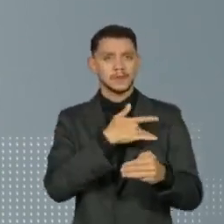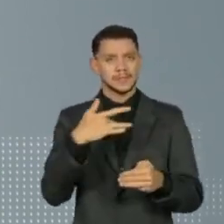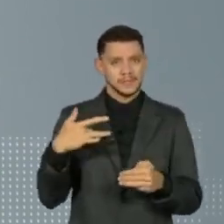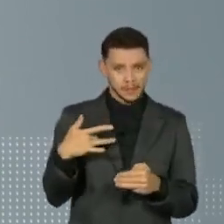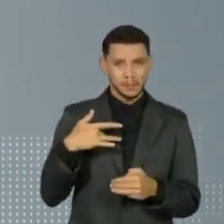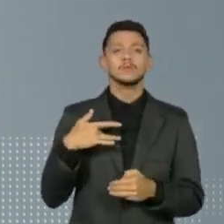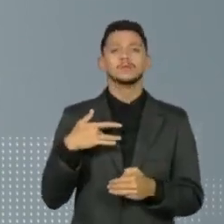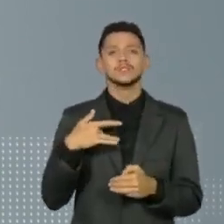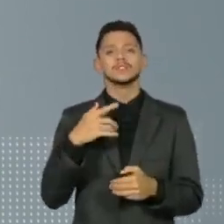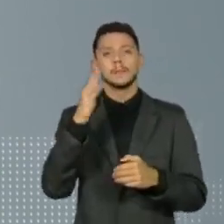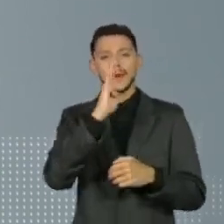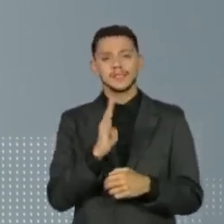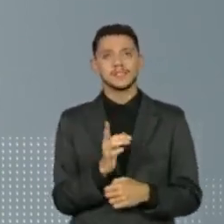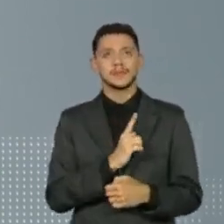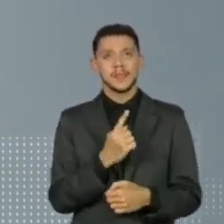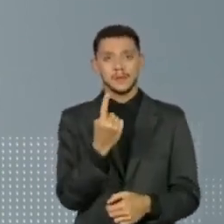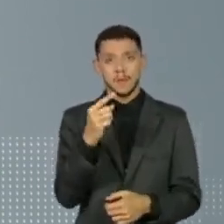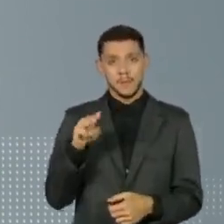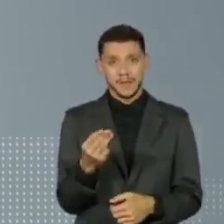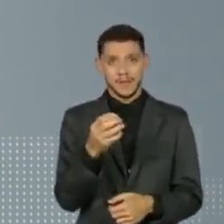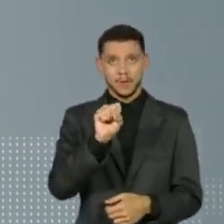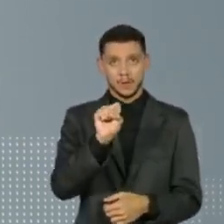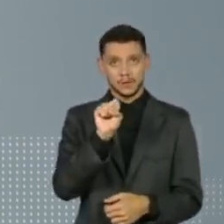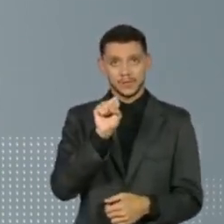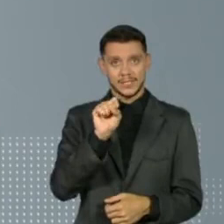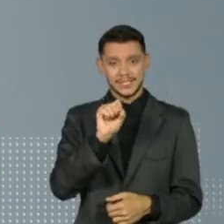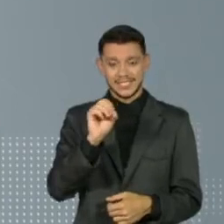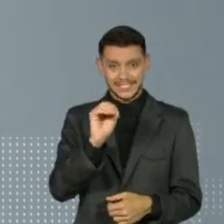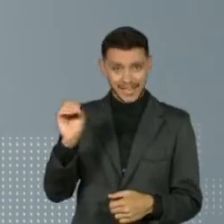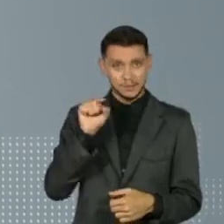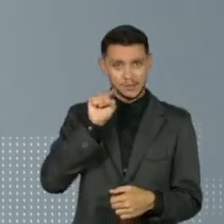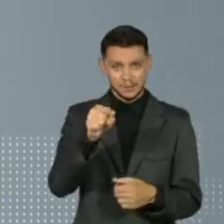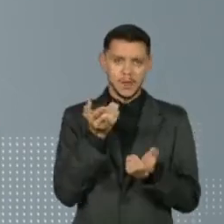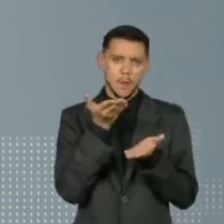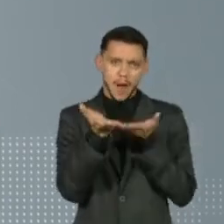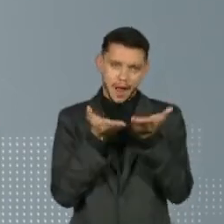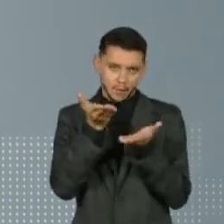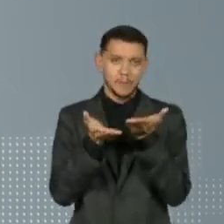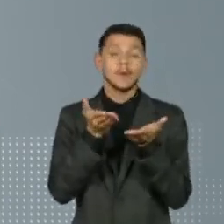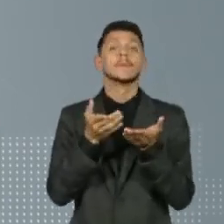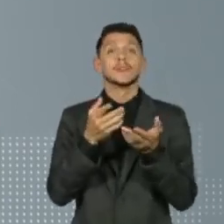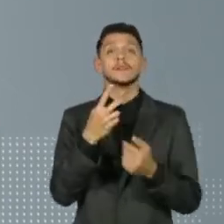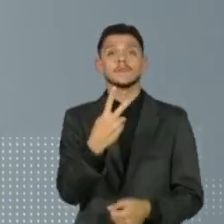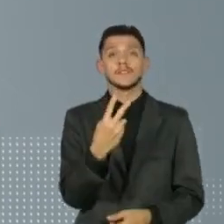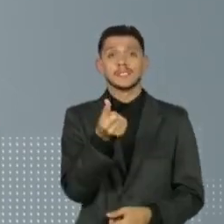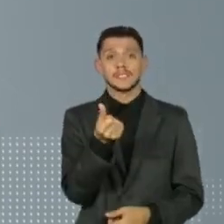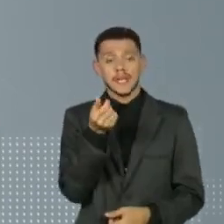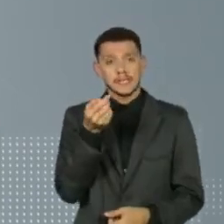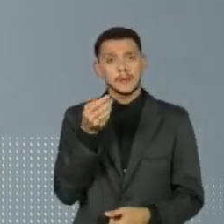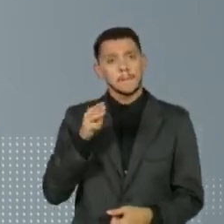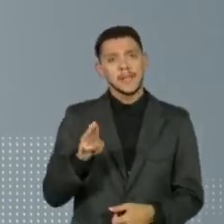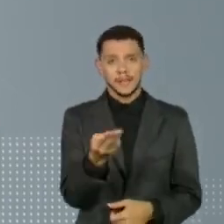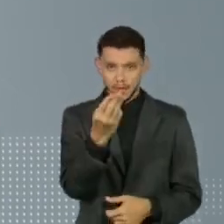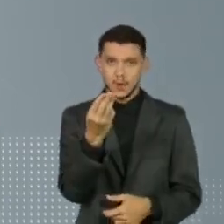tem 1,8 milhão de pacientes em acompanhamento e mais de 26,3 milhões considerados recuperados.